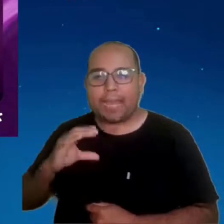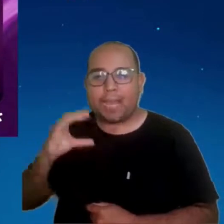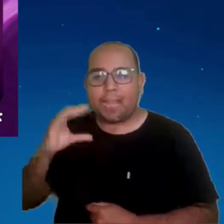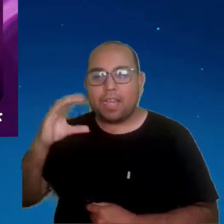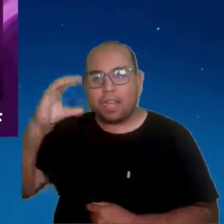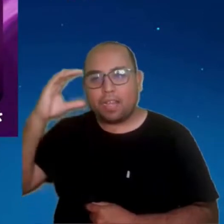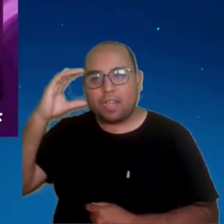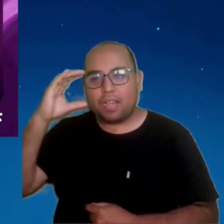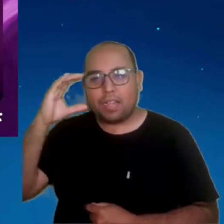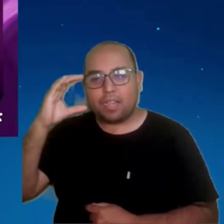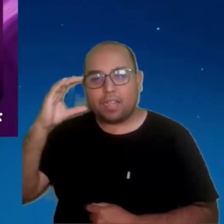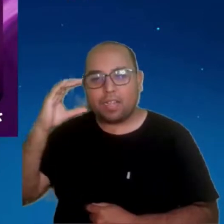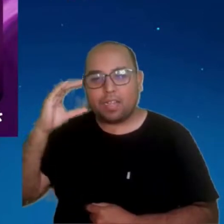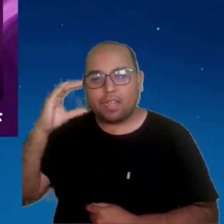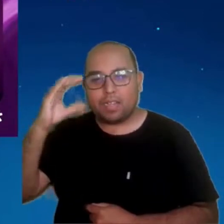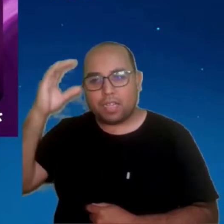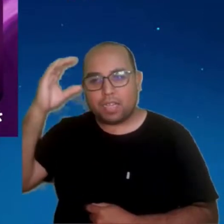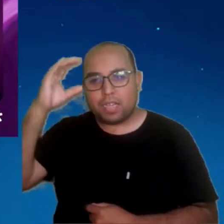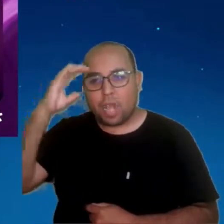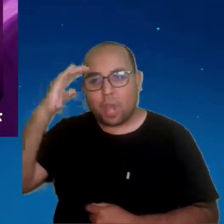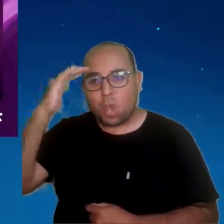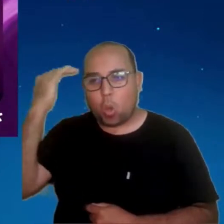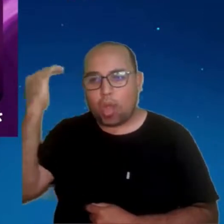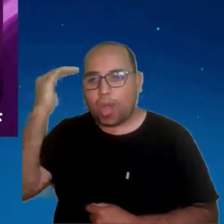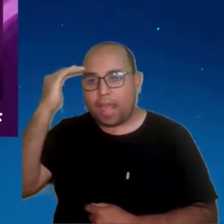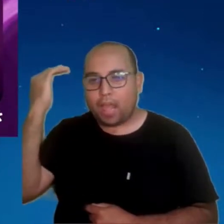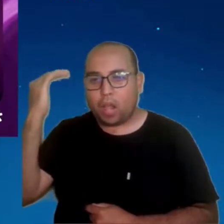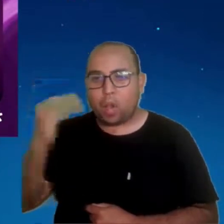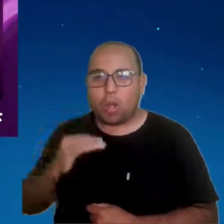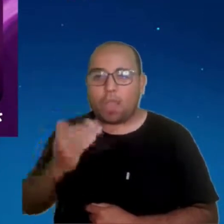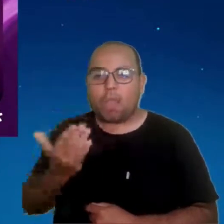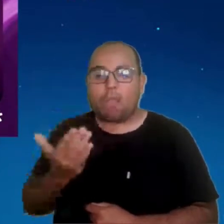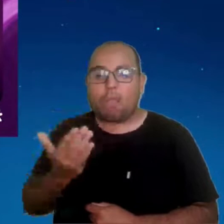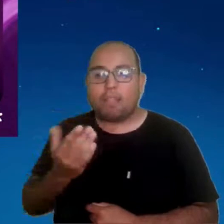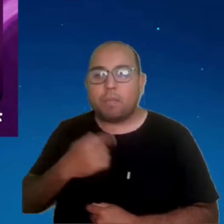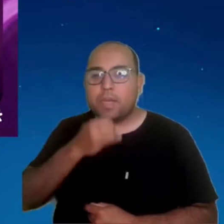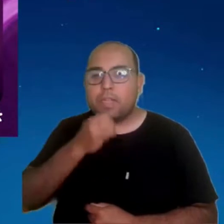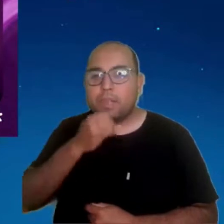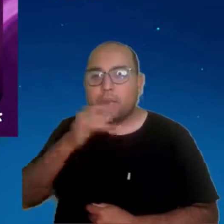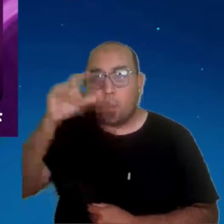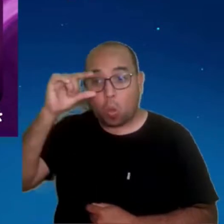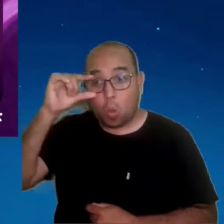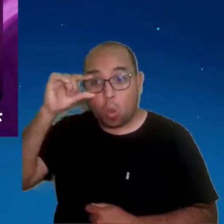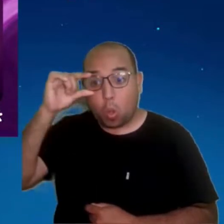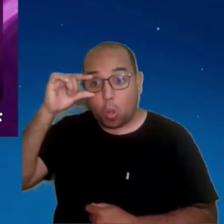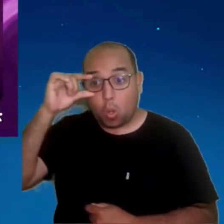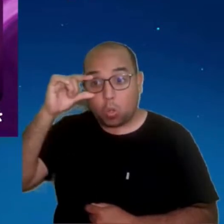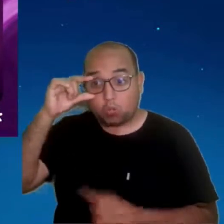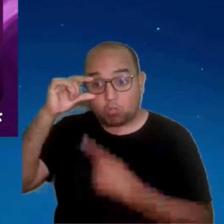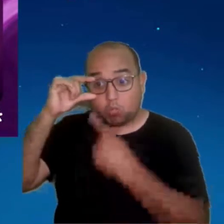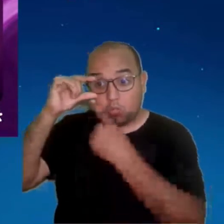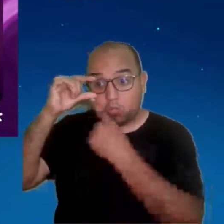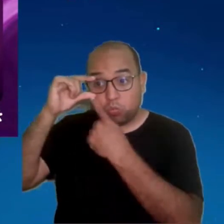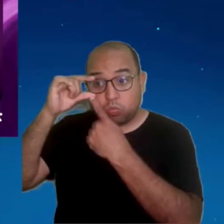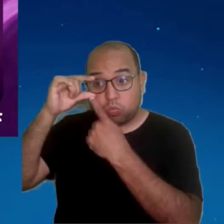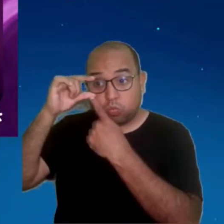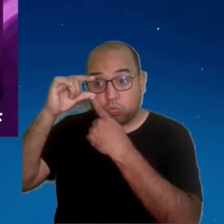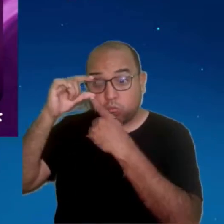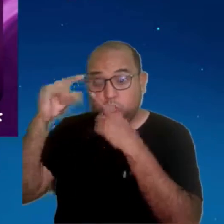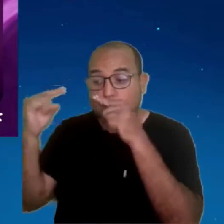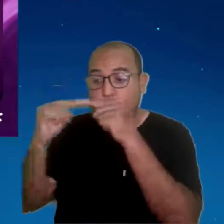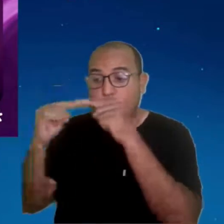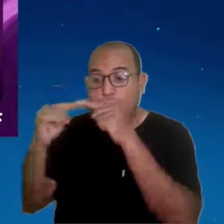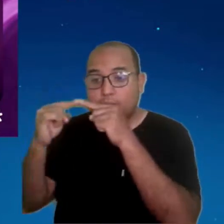Imagina que você está com um óculos igual ao meu, igualzinho, só que aqui eu tenho inteligência artificial, está conectada com 5G.